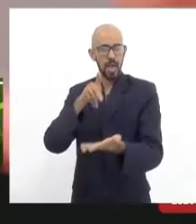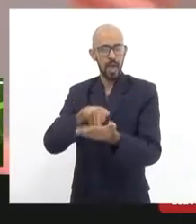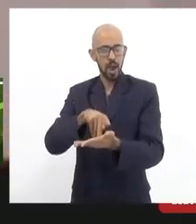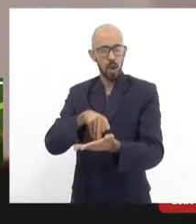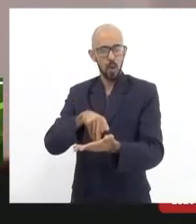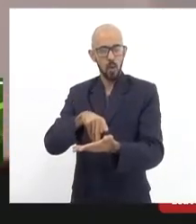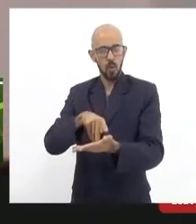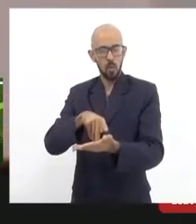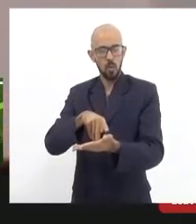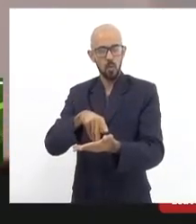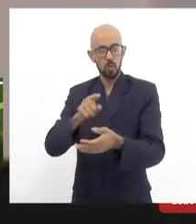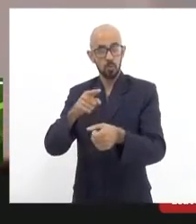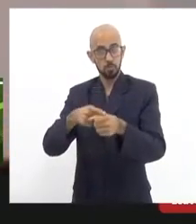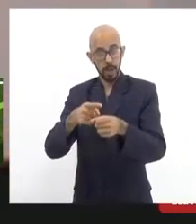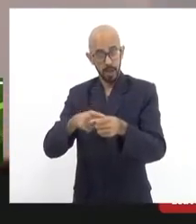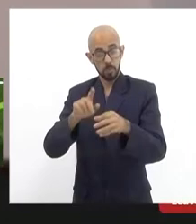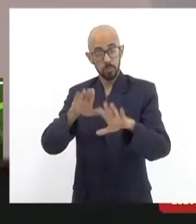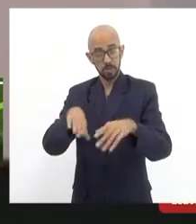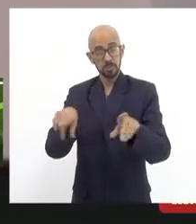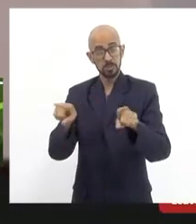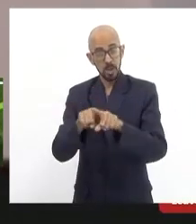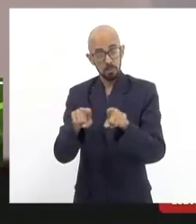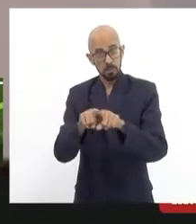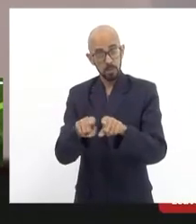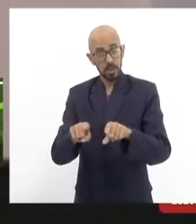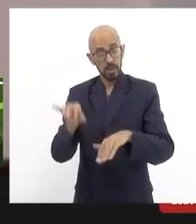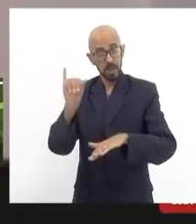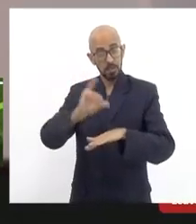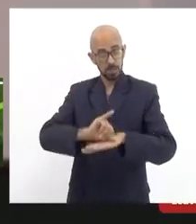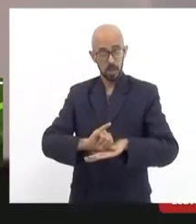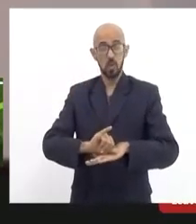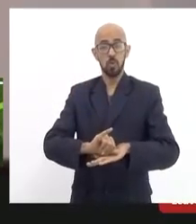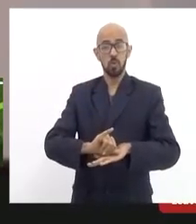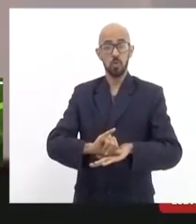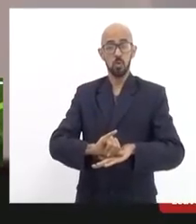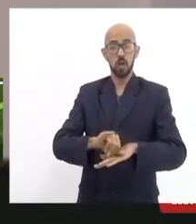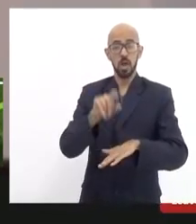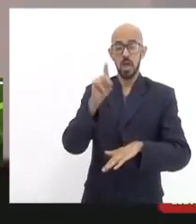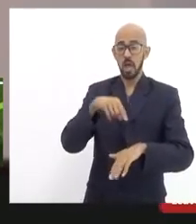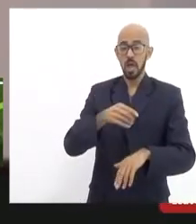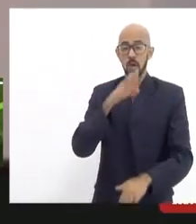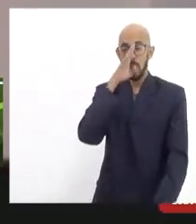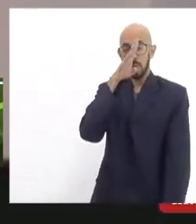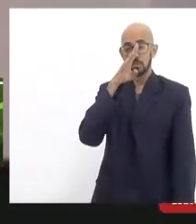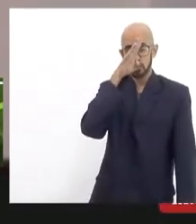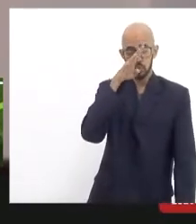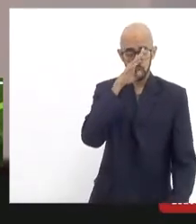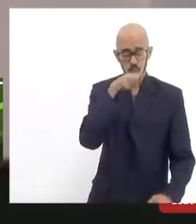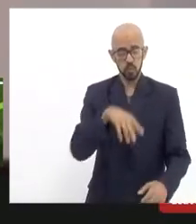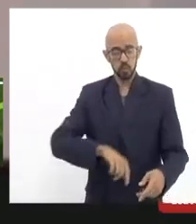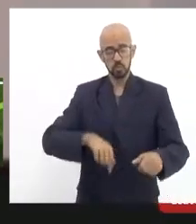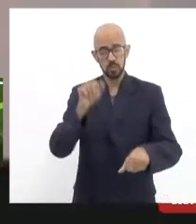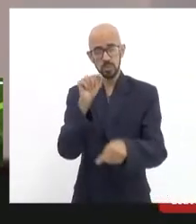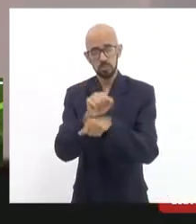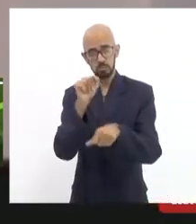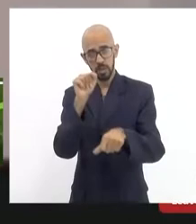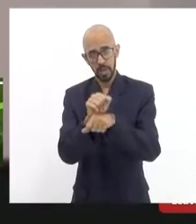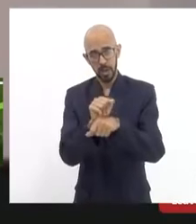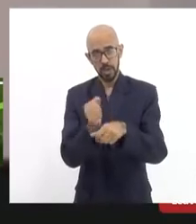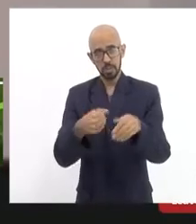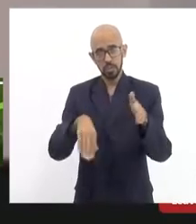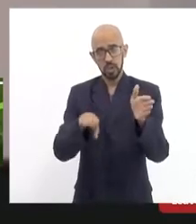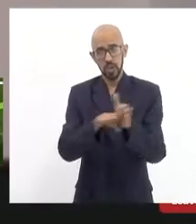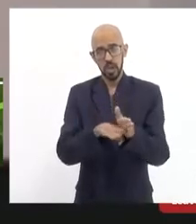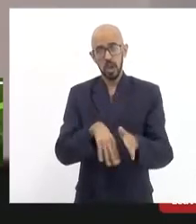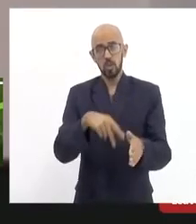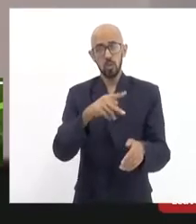cidade do Rio de Janeiro e é um absurdo que tenha se deixado de chegar onde chegou onde o objetivo era exatamente o o Paulo Sá